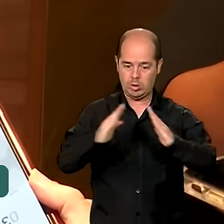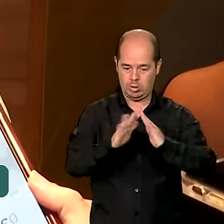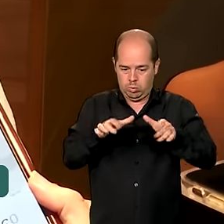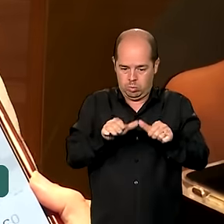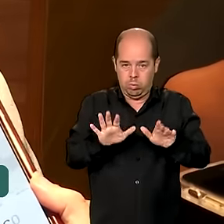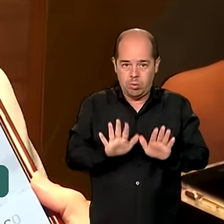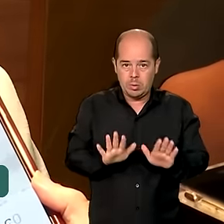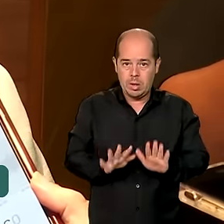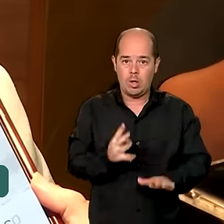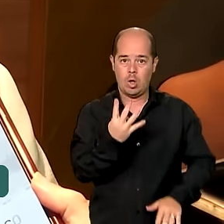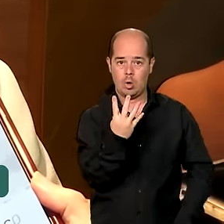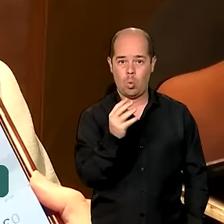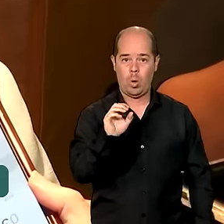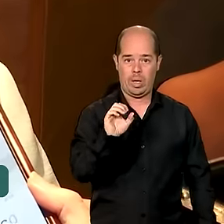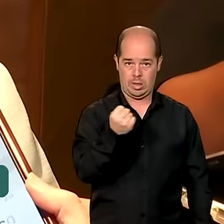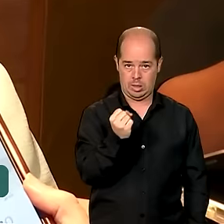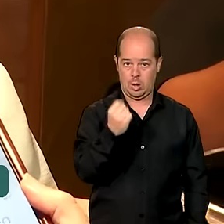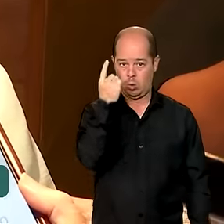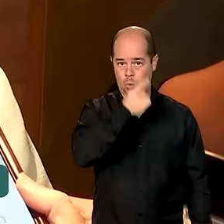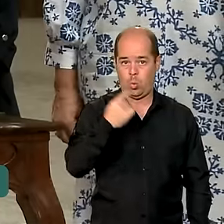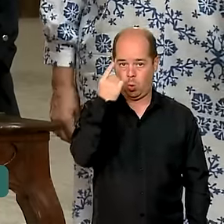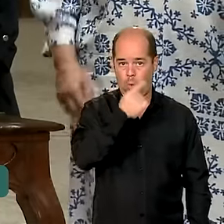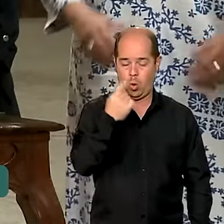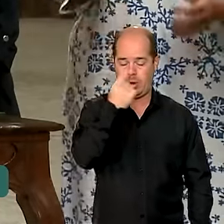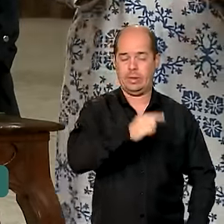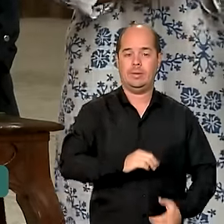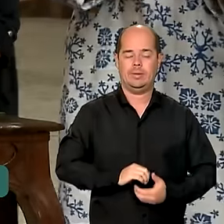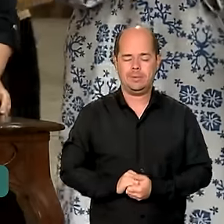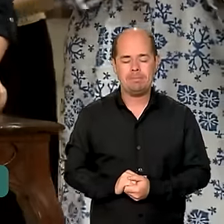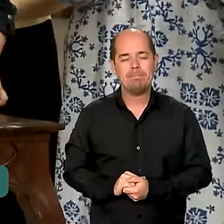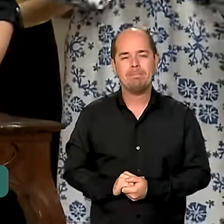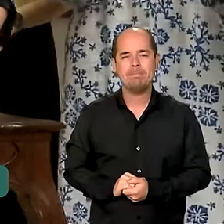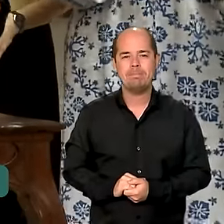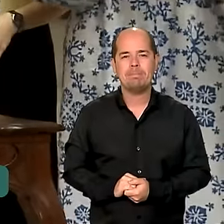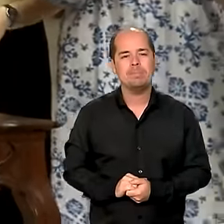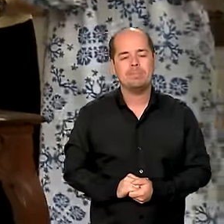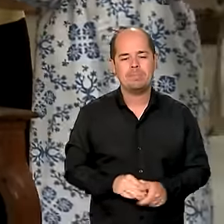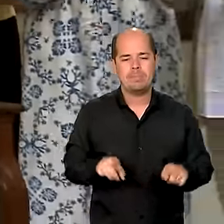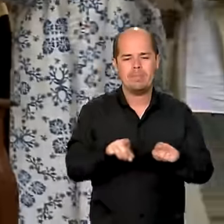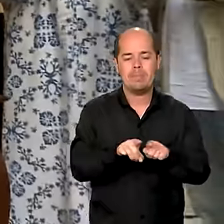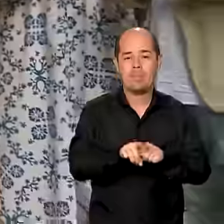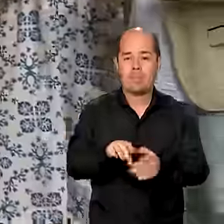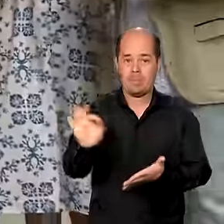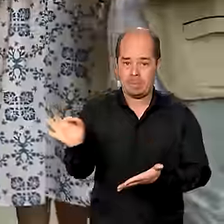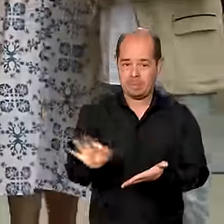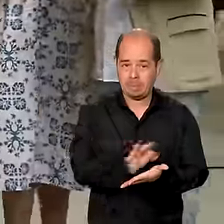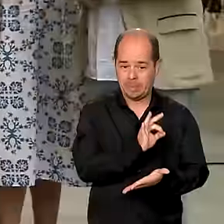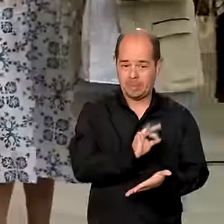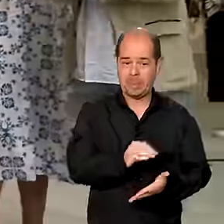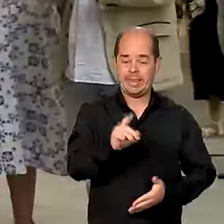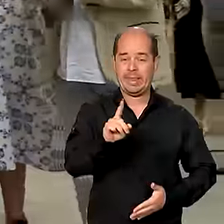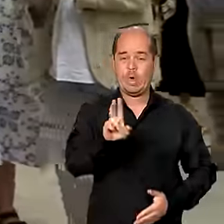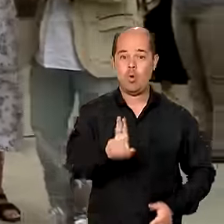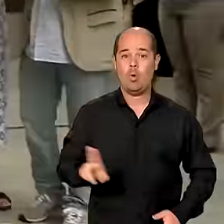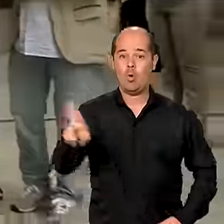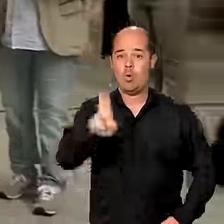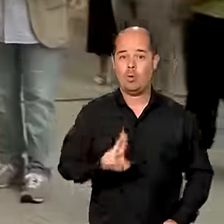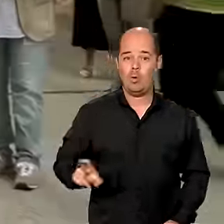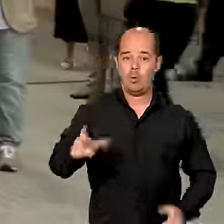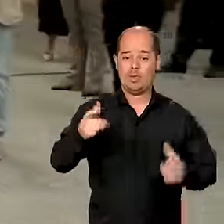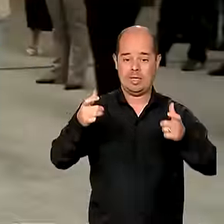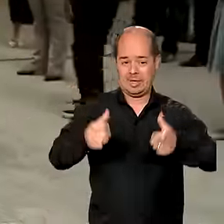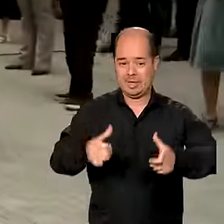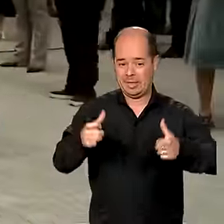dela, para ser atendido na casa. Também foi assinada a sessão de uso da área da Estação Ferroviária Barão de Mauá,